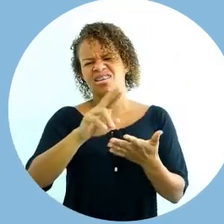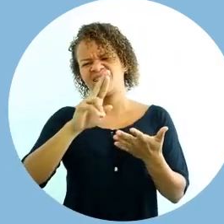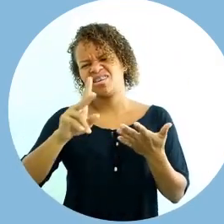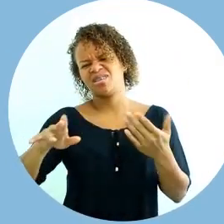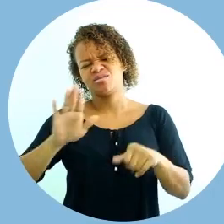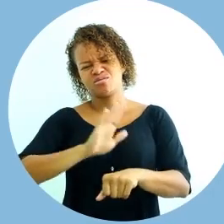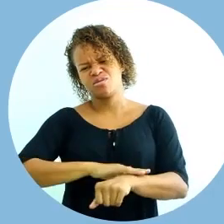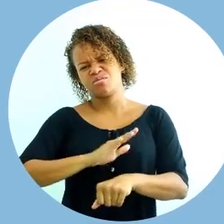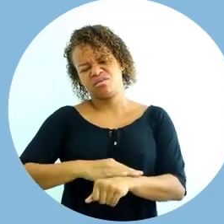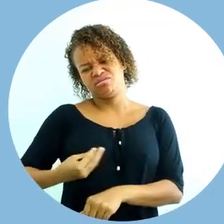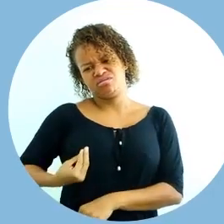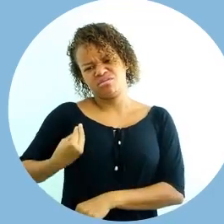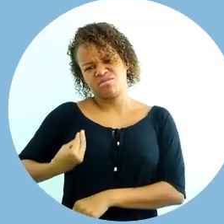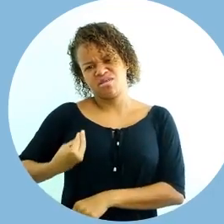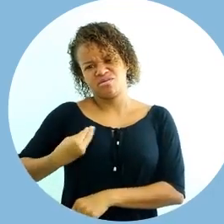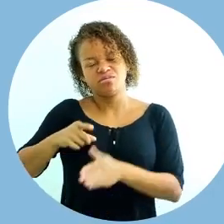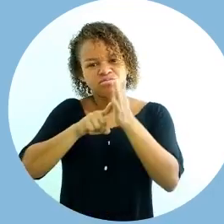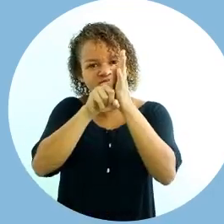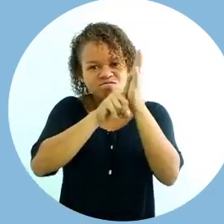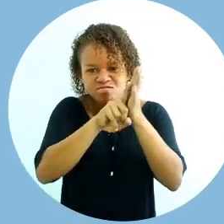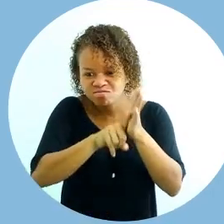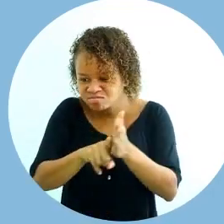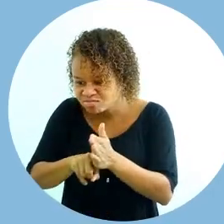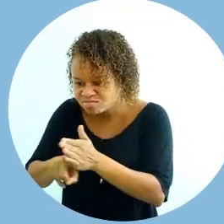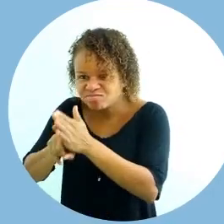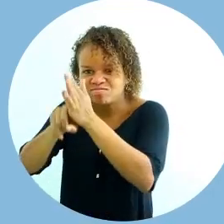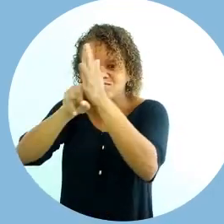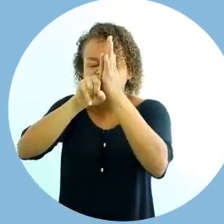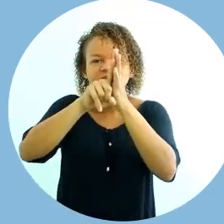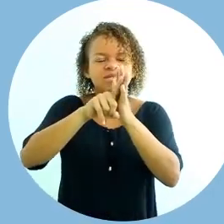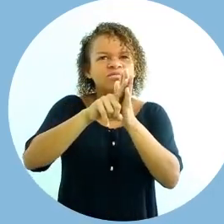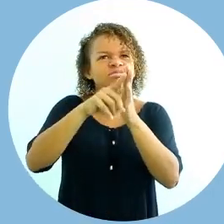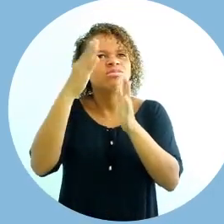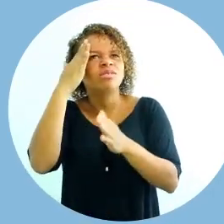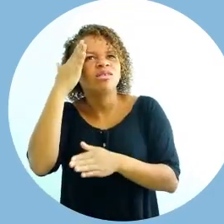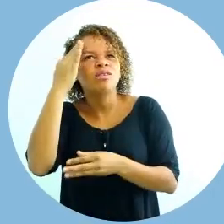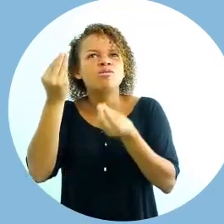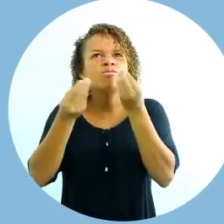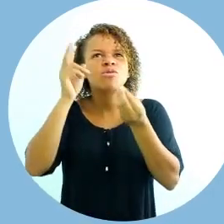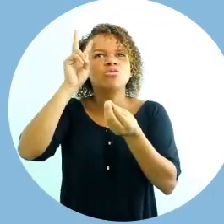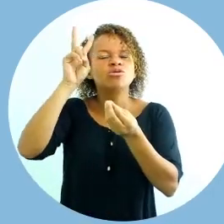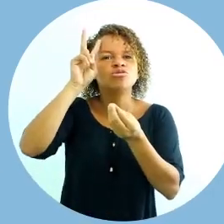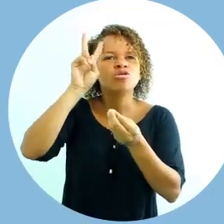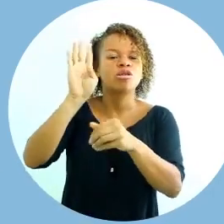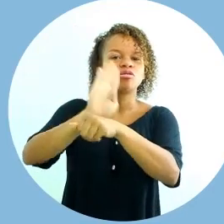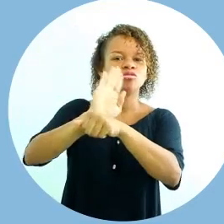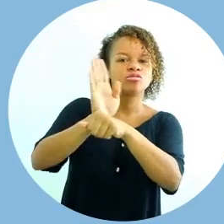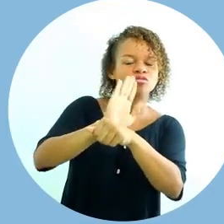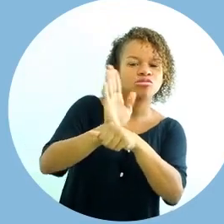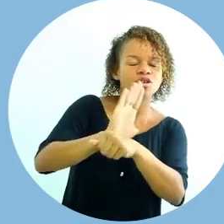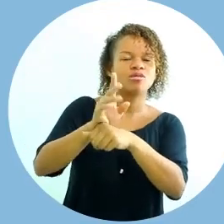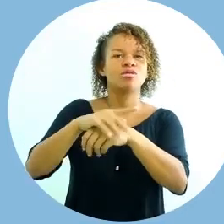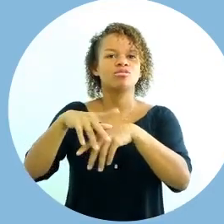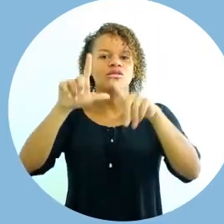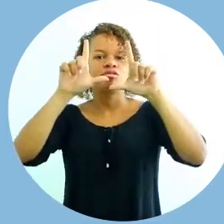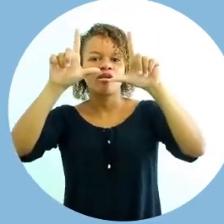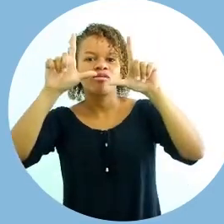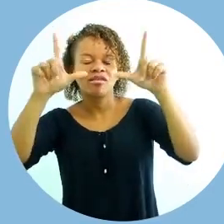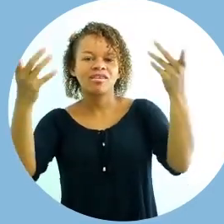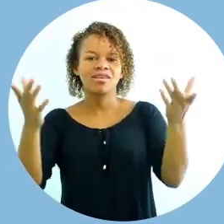vários e vários momentos na minha vida pesquisando e me dedicando a entender um pouco da história do cinema, a história da TV,